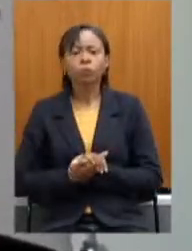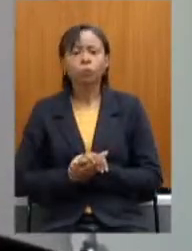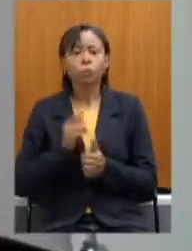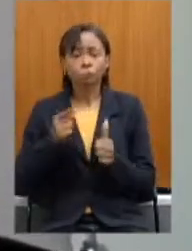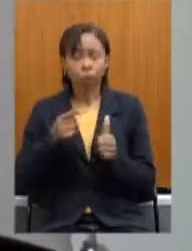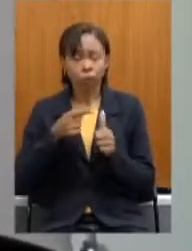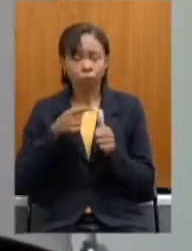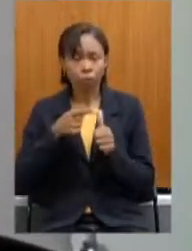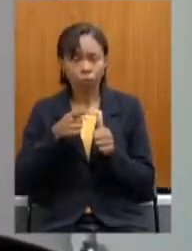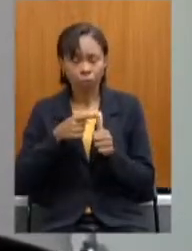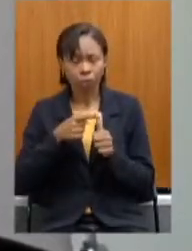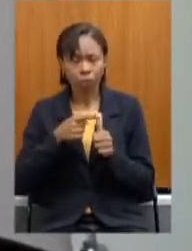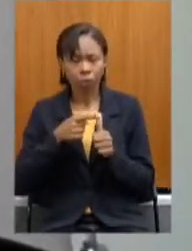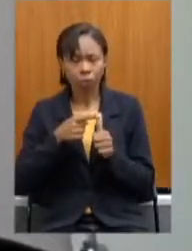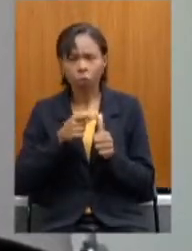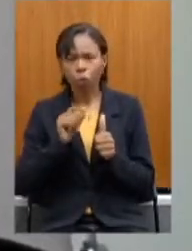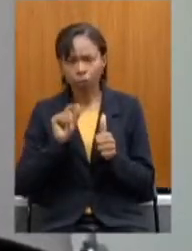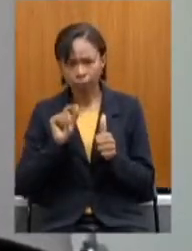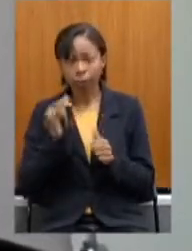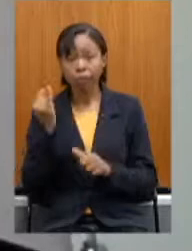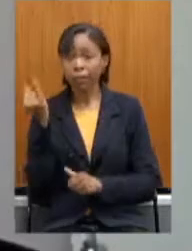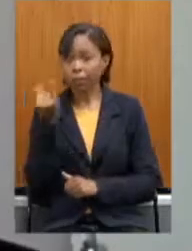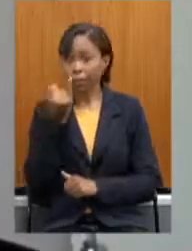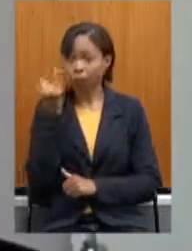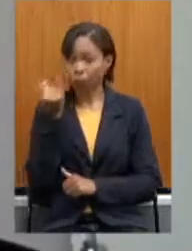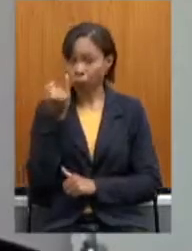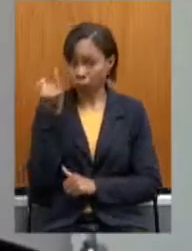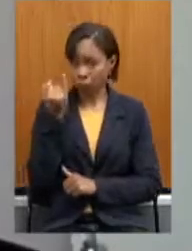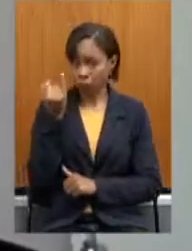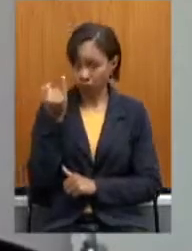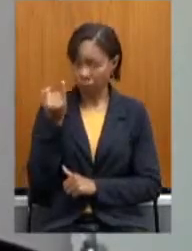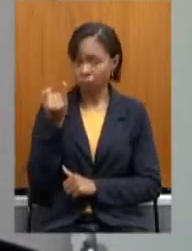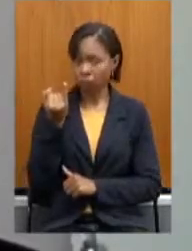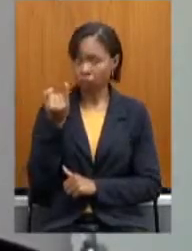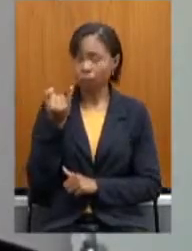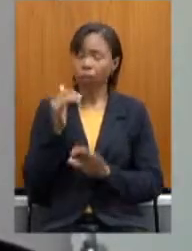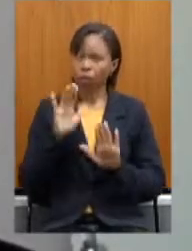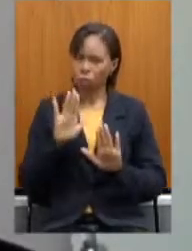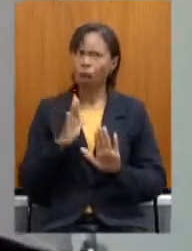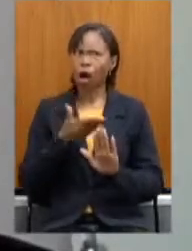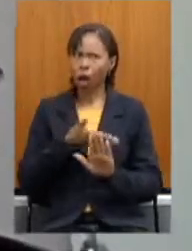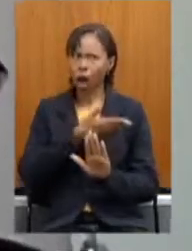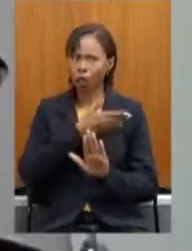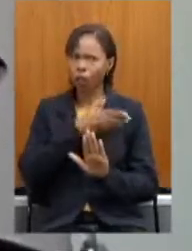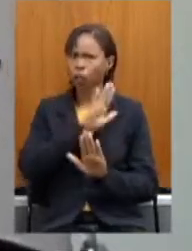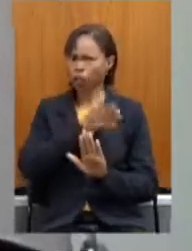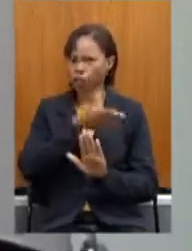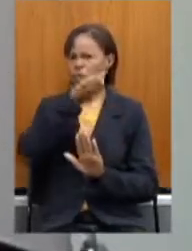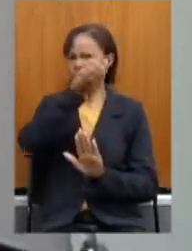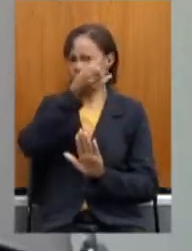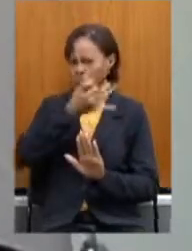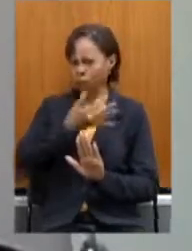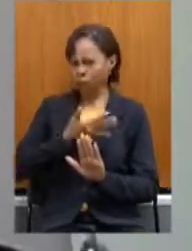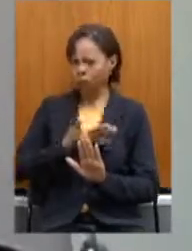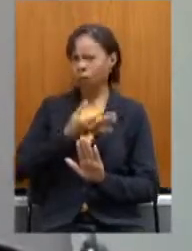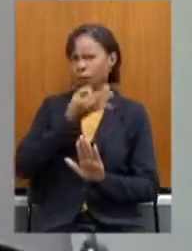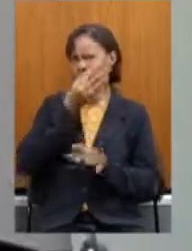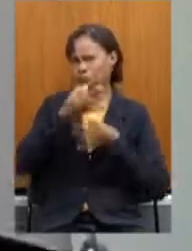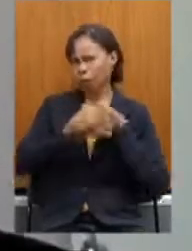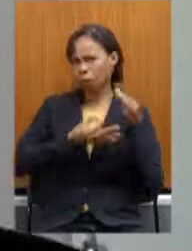é importante consignar, de acordo com o que já foi colocado em termos de argumentos,